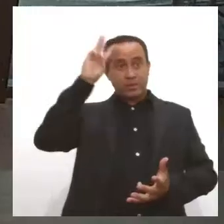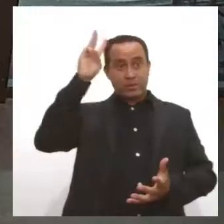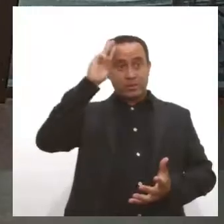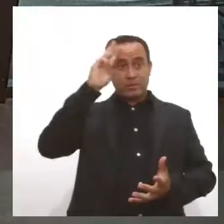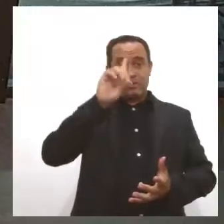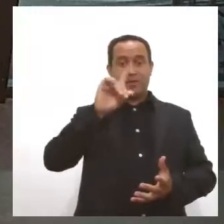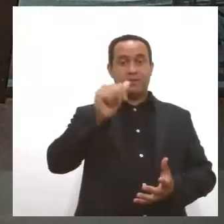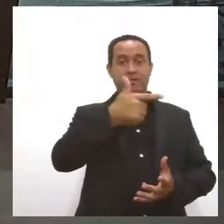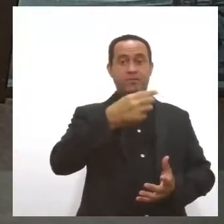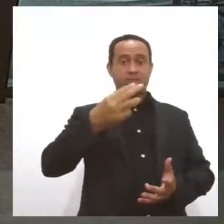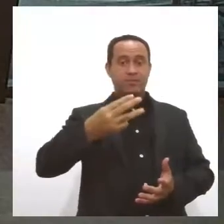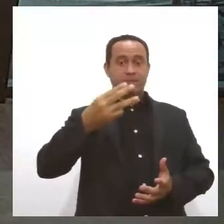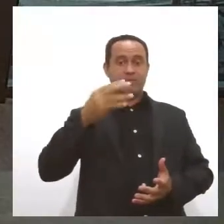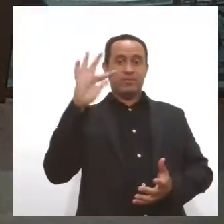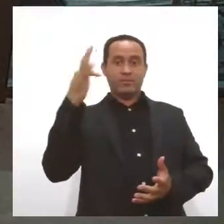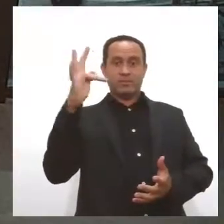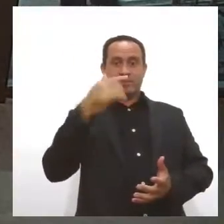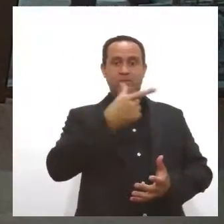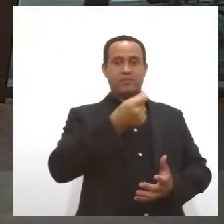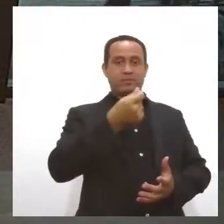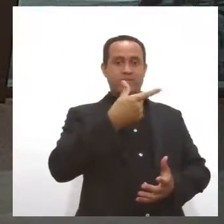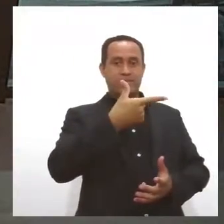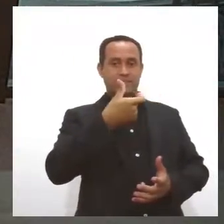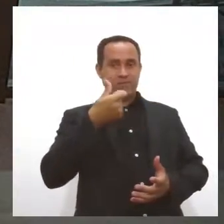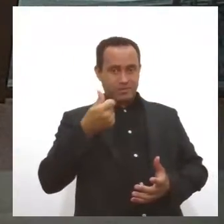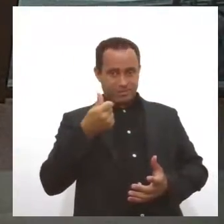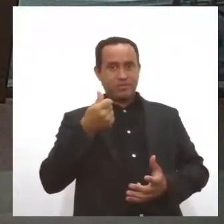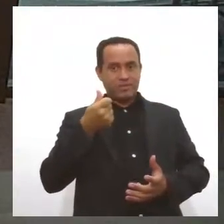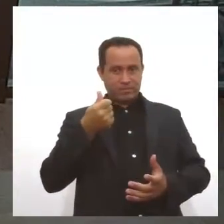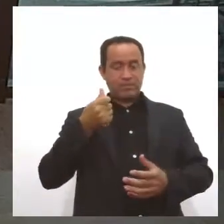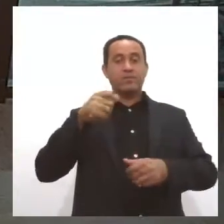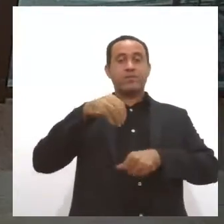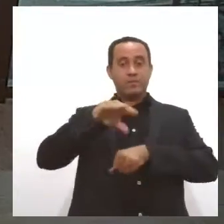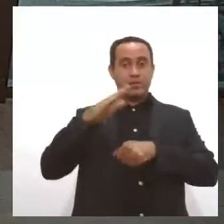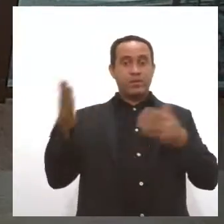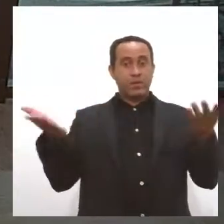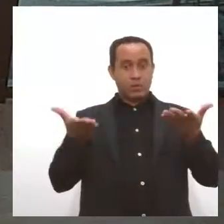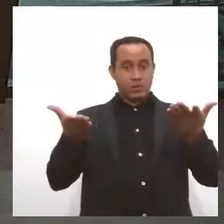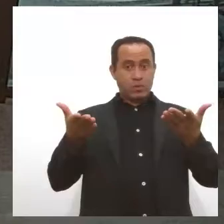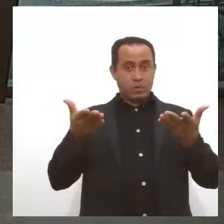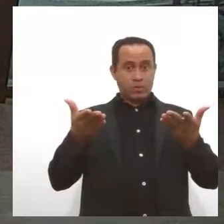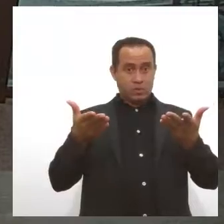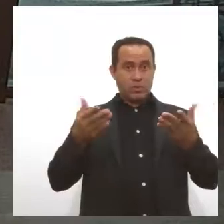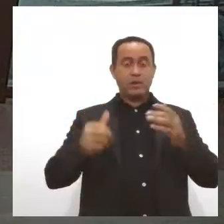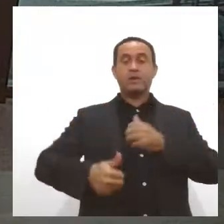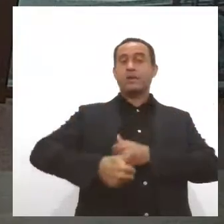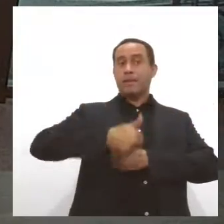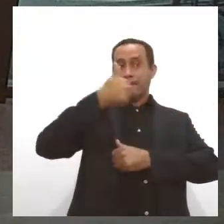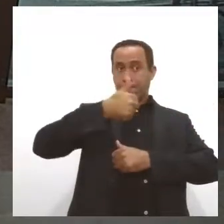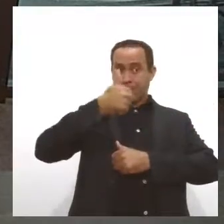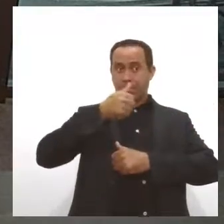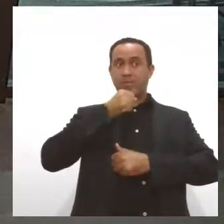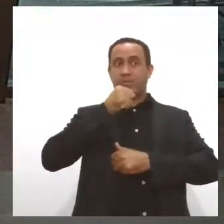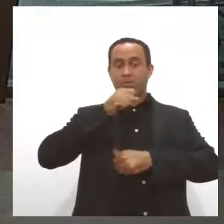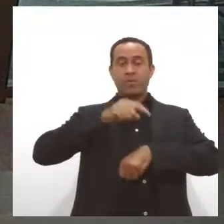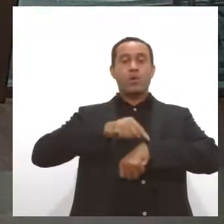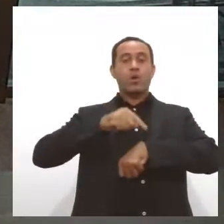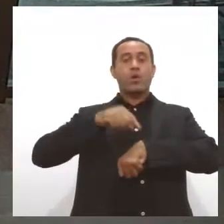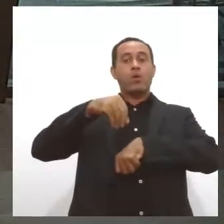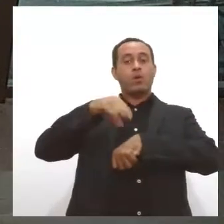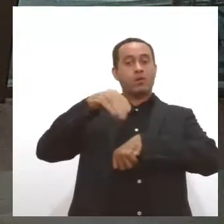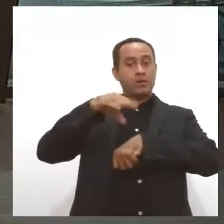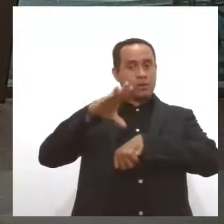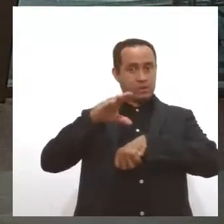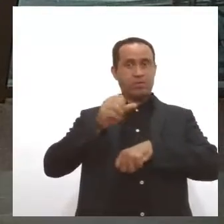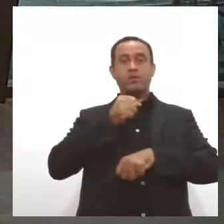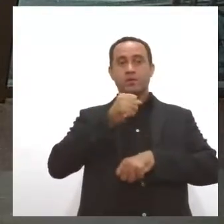23 de fevereiro de 2021 e nesta edição do JA, nesta primeira hora da informação da TV